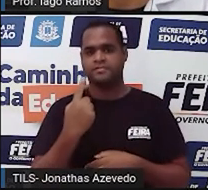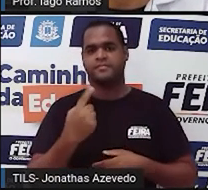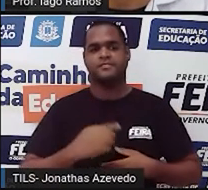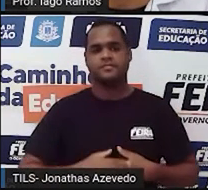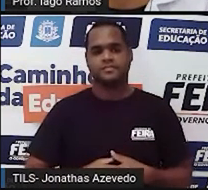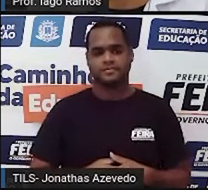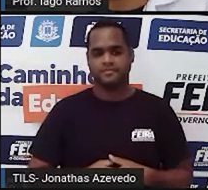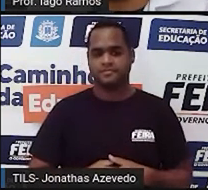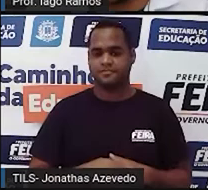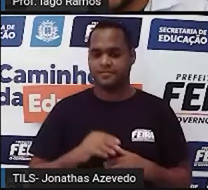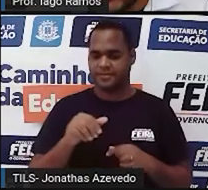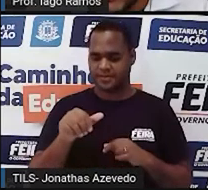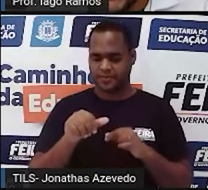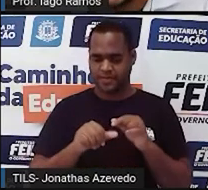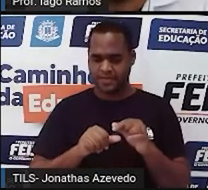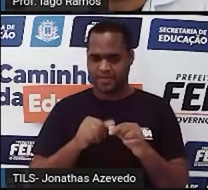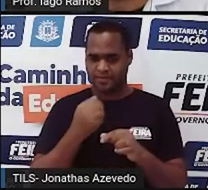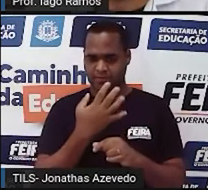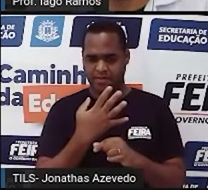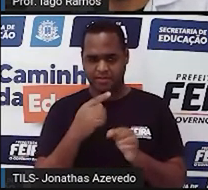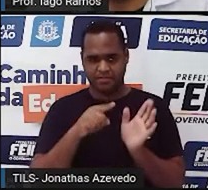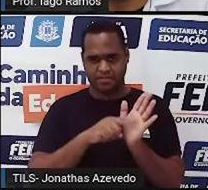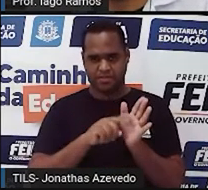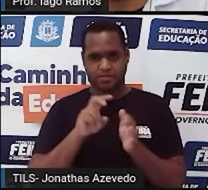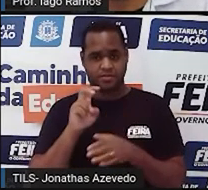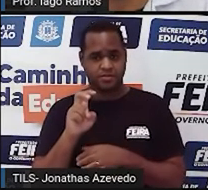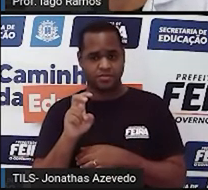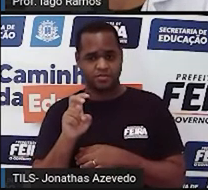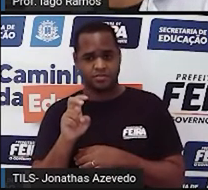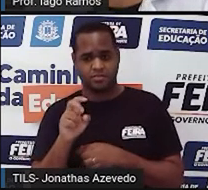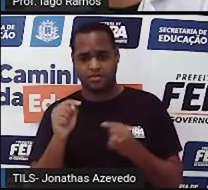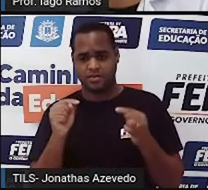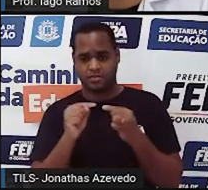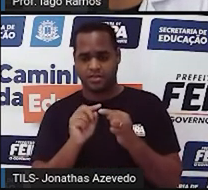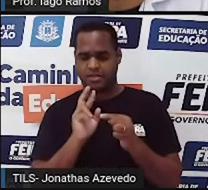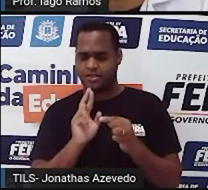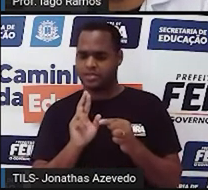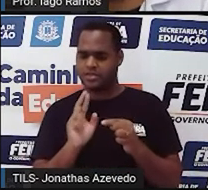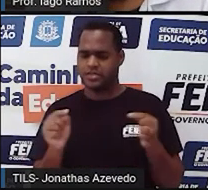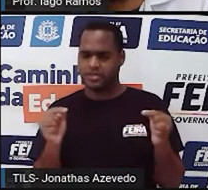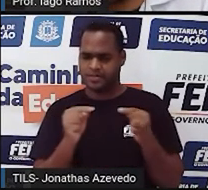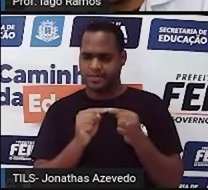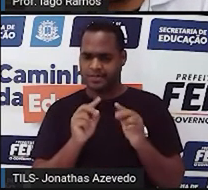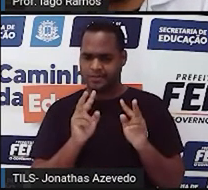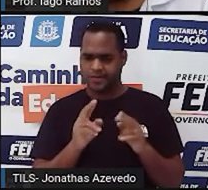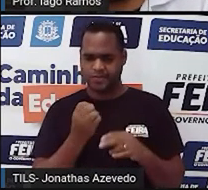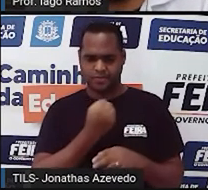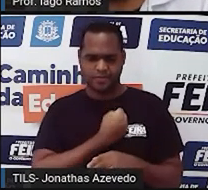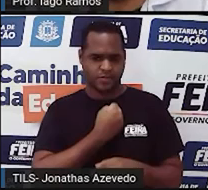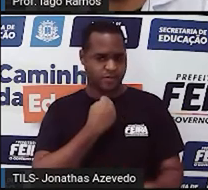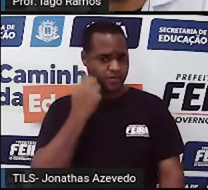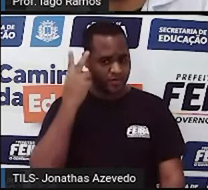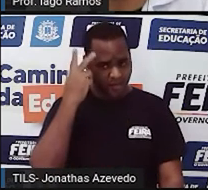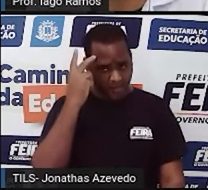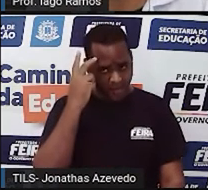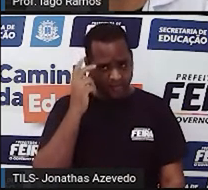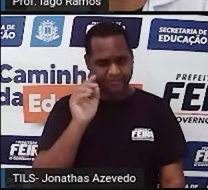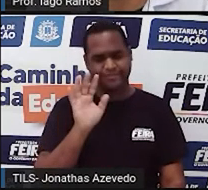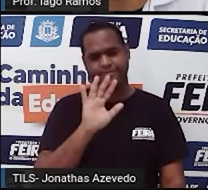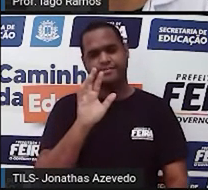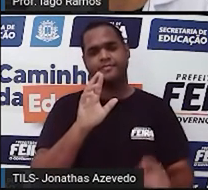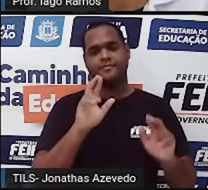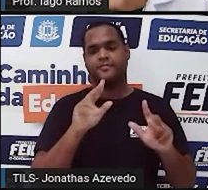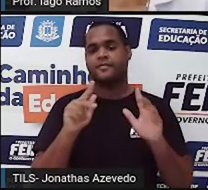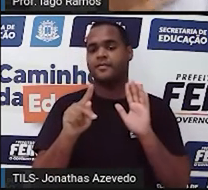fazer 4 menos 5, o resultado disso daí já não vai ser um número natural. Então, a propriedade do